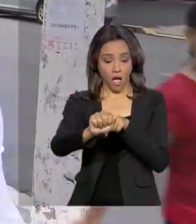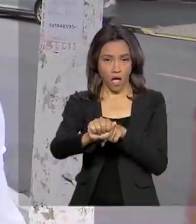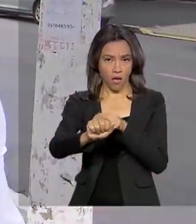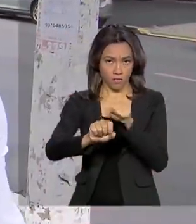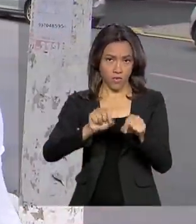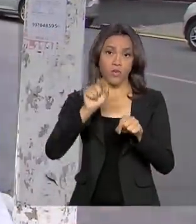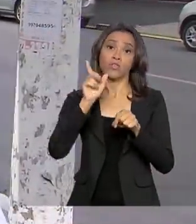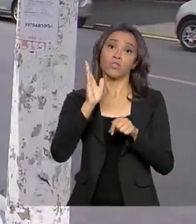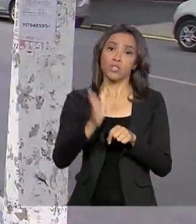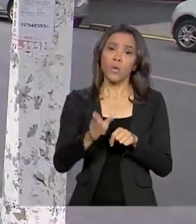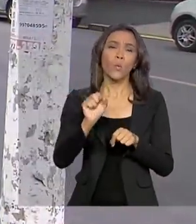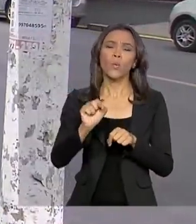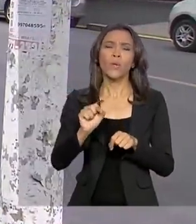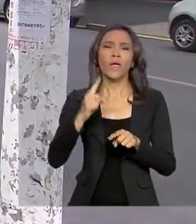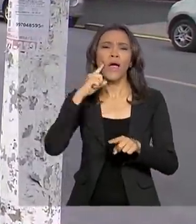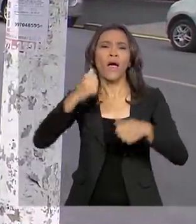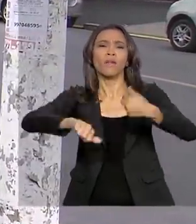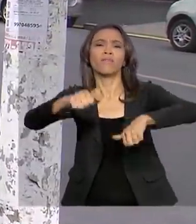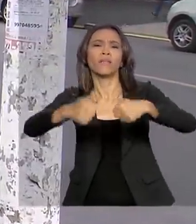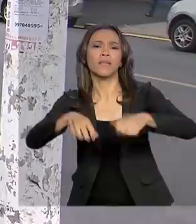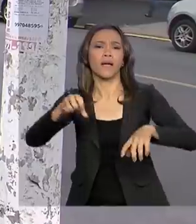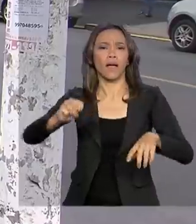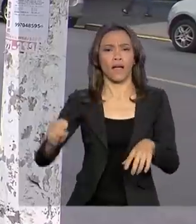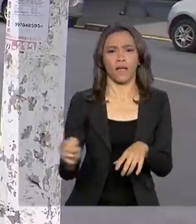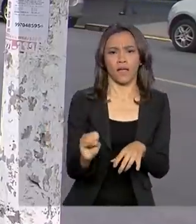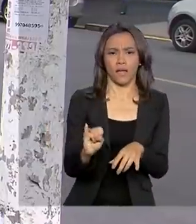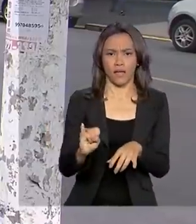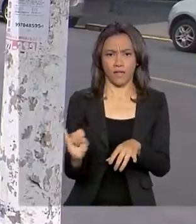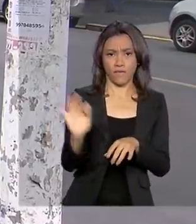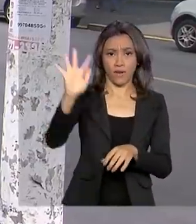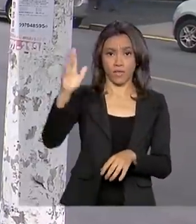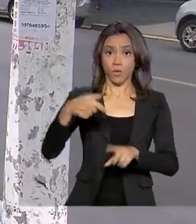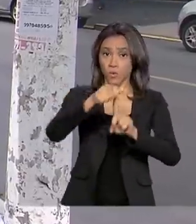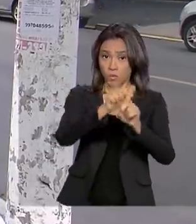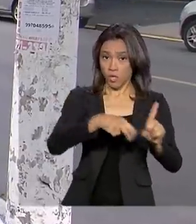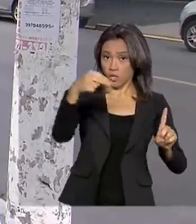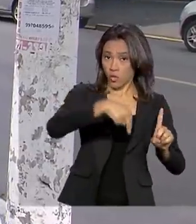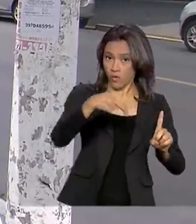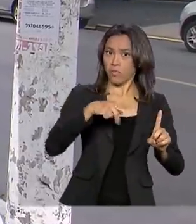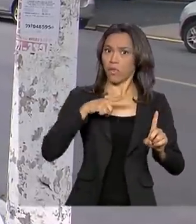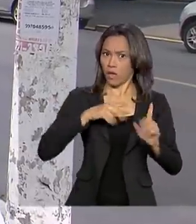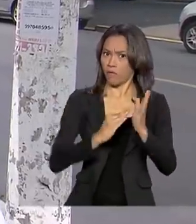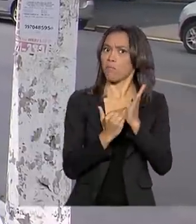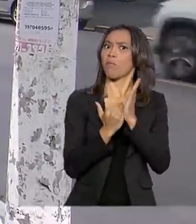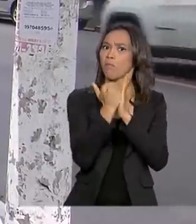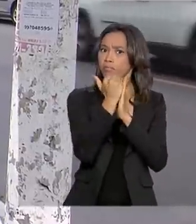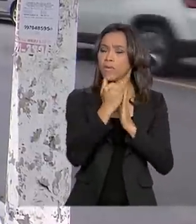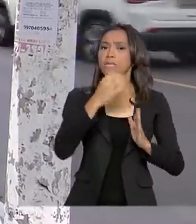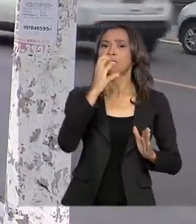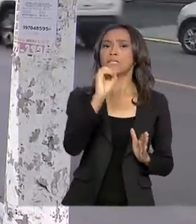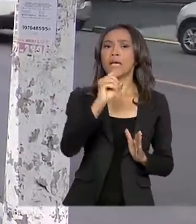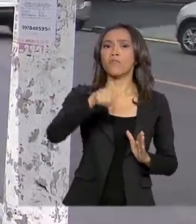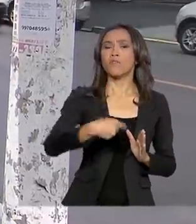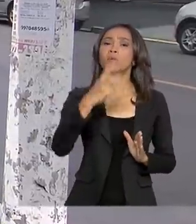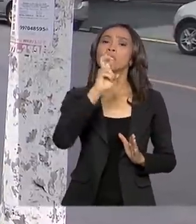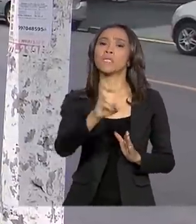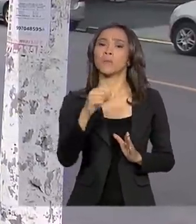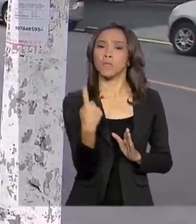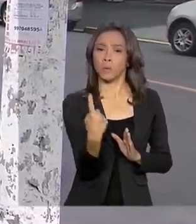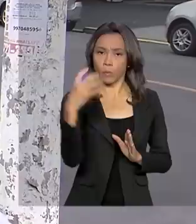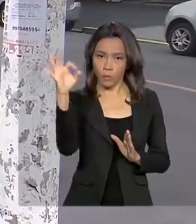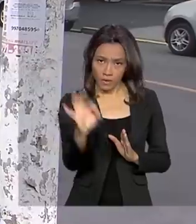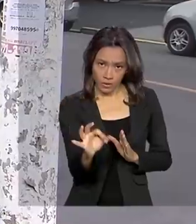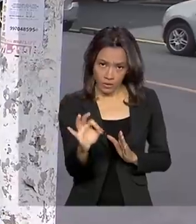Consumidor Amplo, que mede a inflação. Em novembro, o índice teve alta de 0,51%.